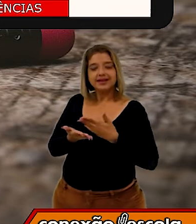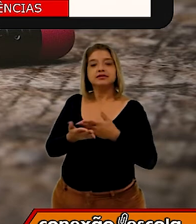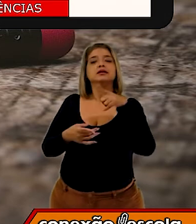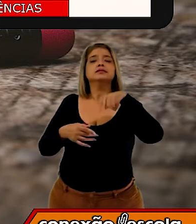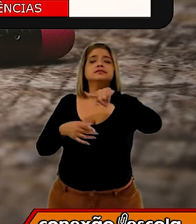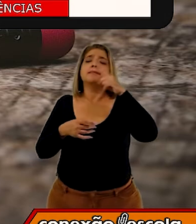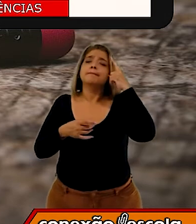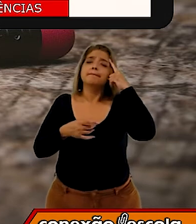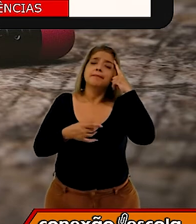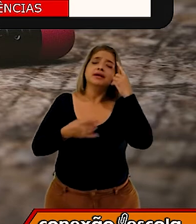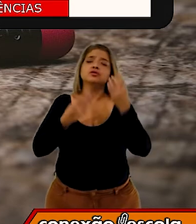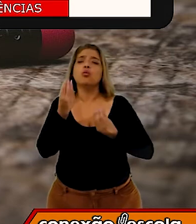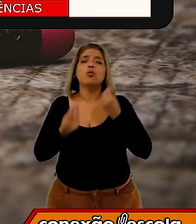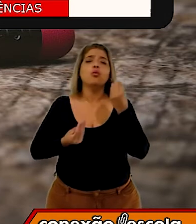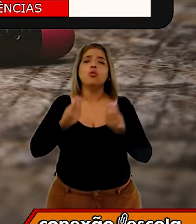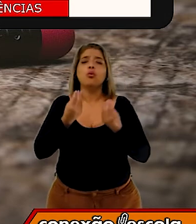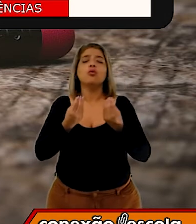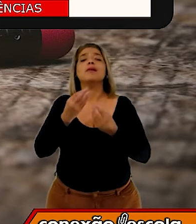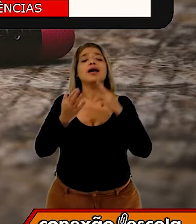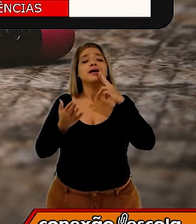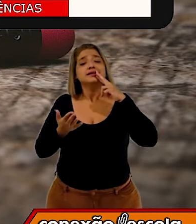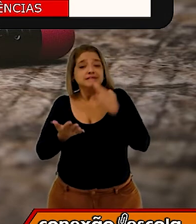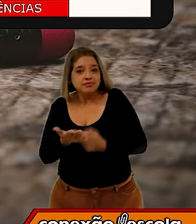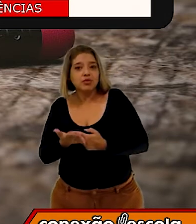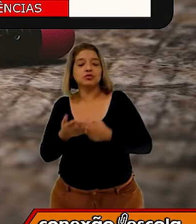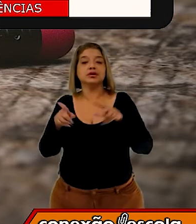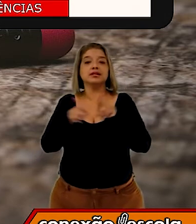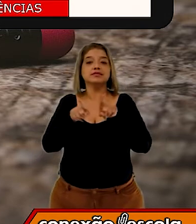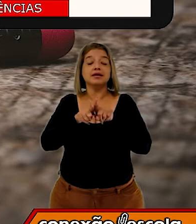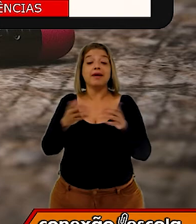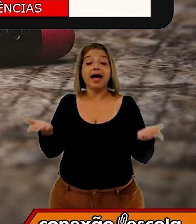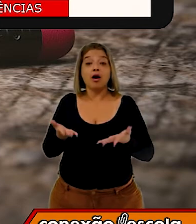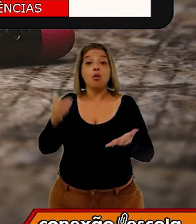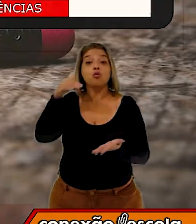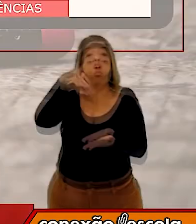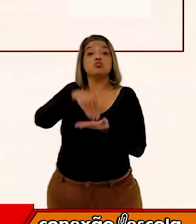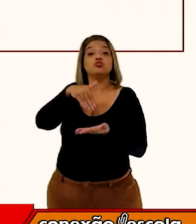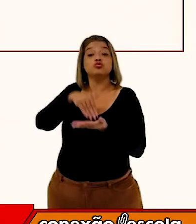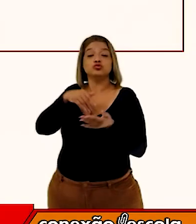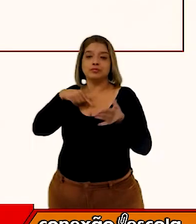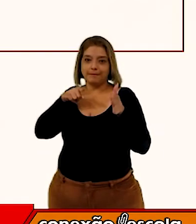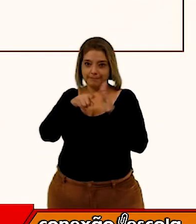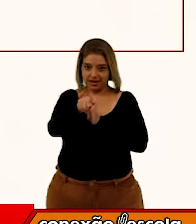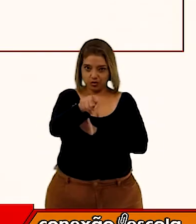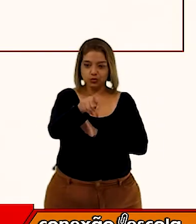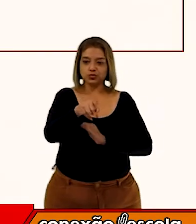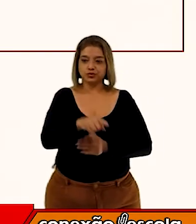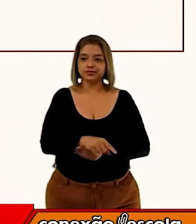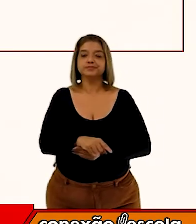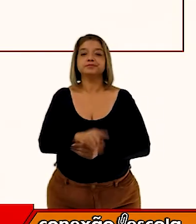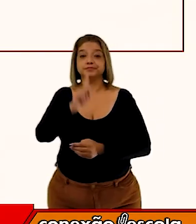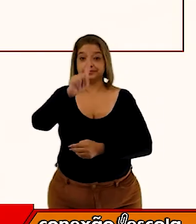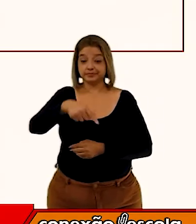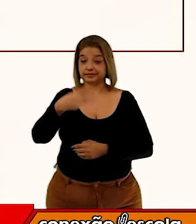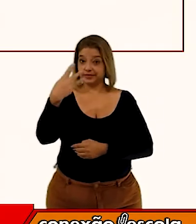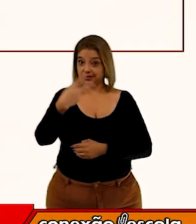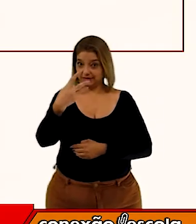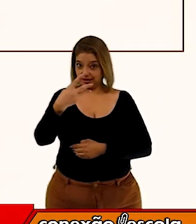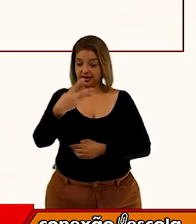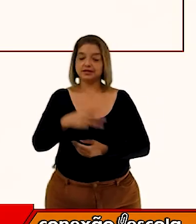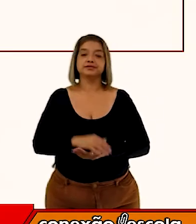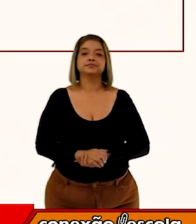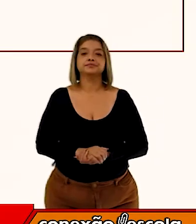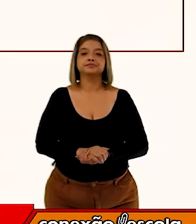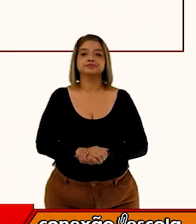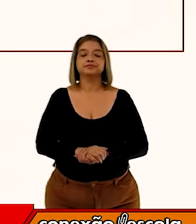pense um pouquinho mais e responda essa última pergunta. Questão 3. Será